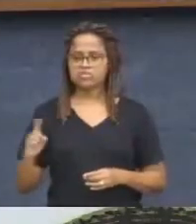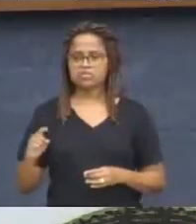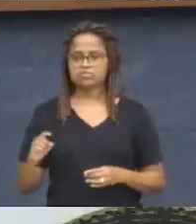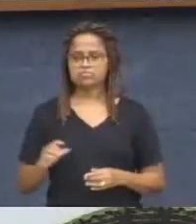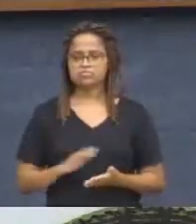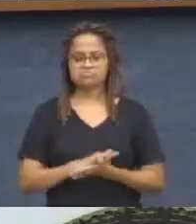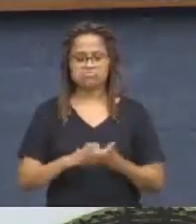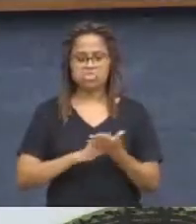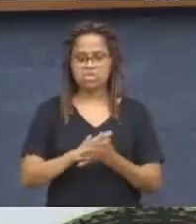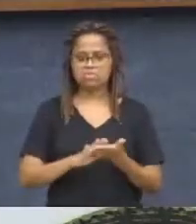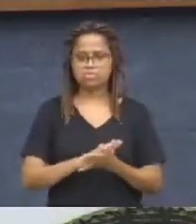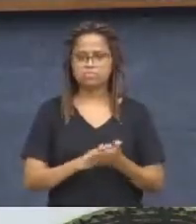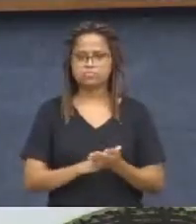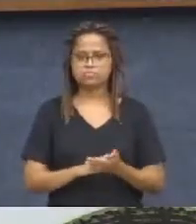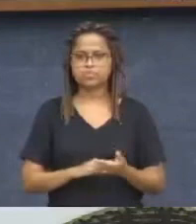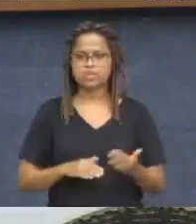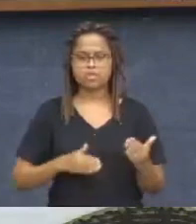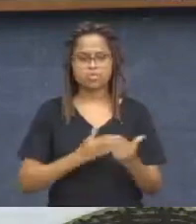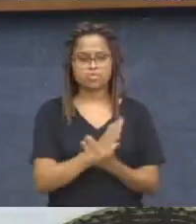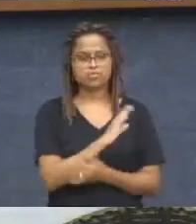em primeiro turno.